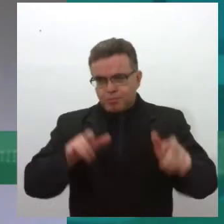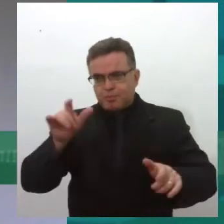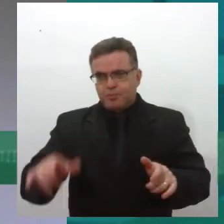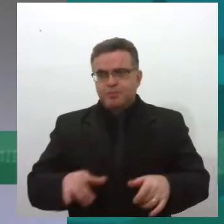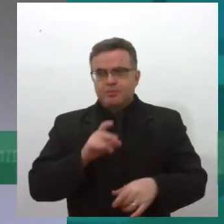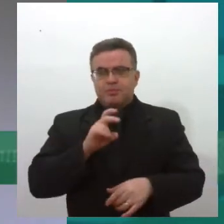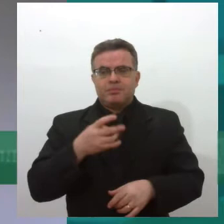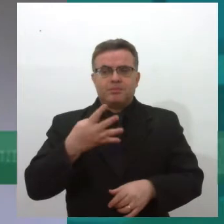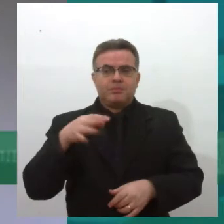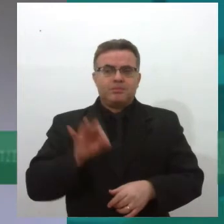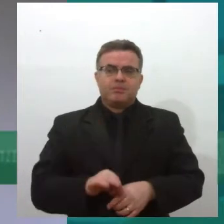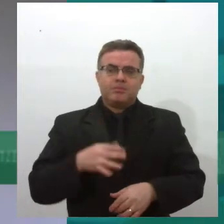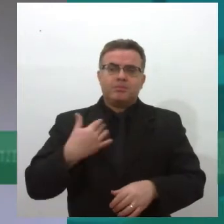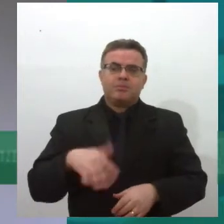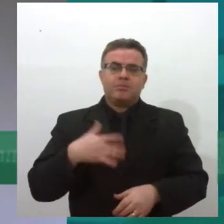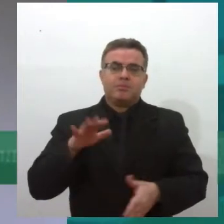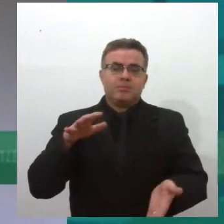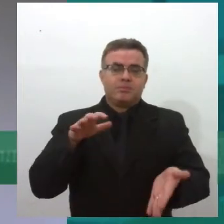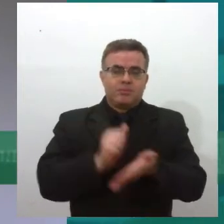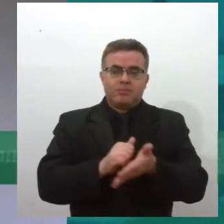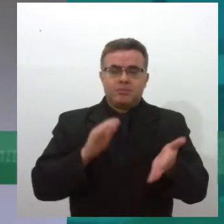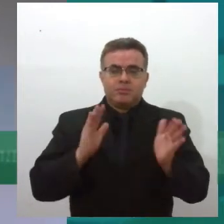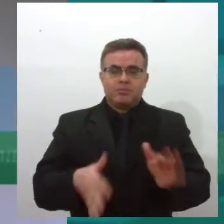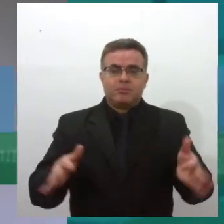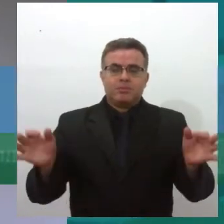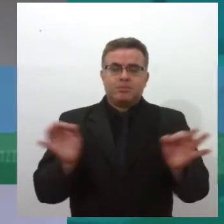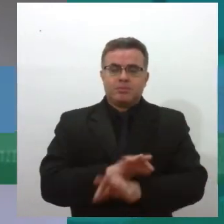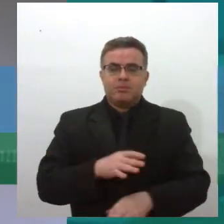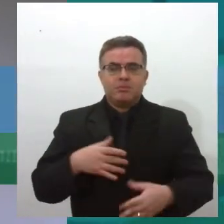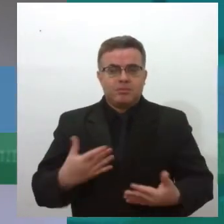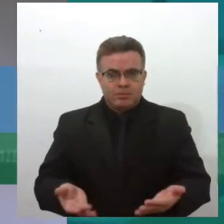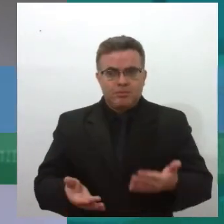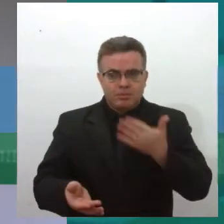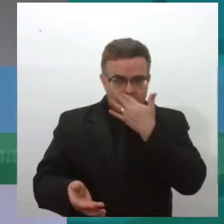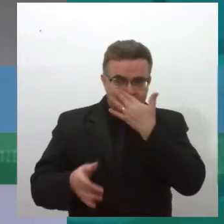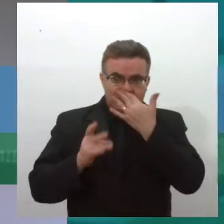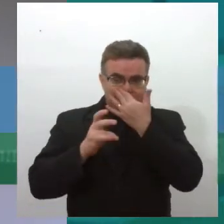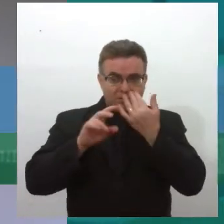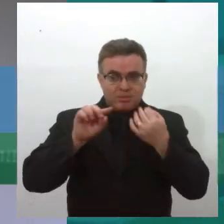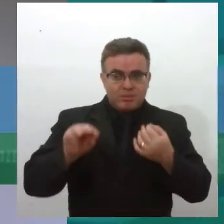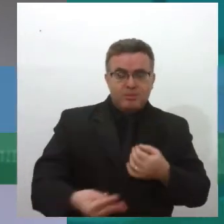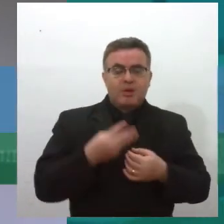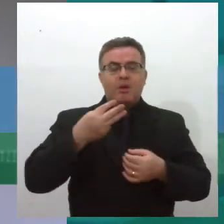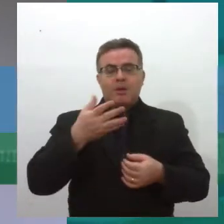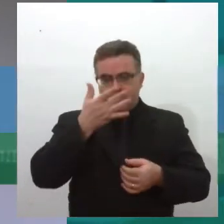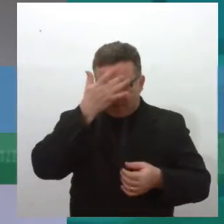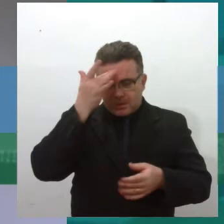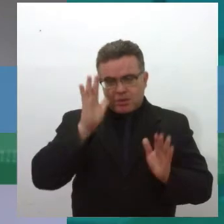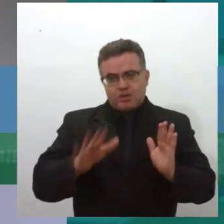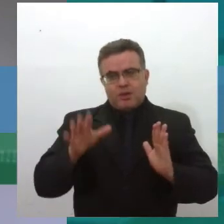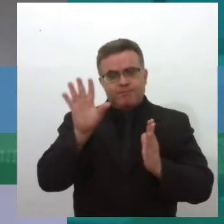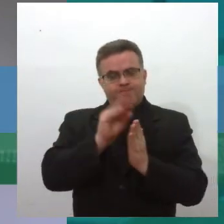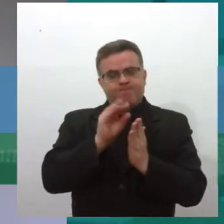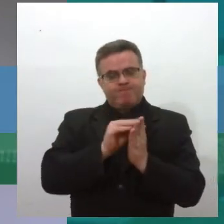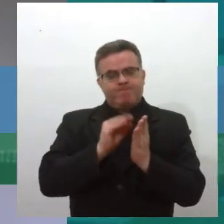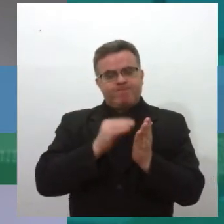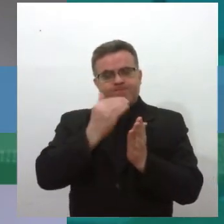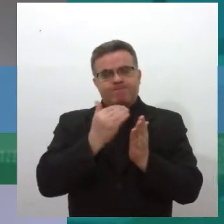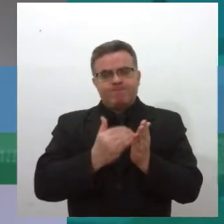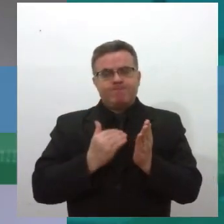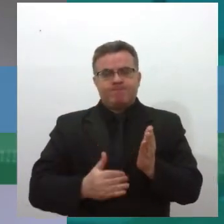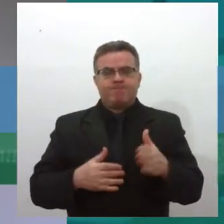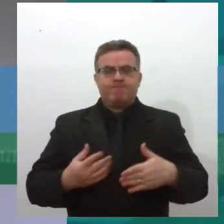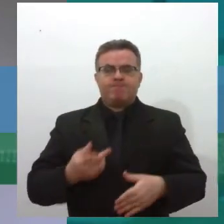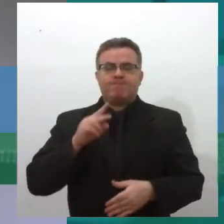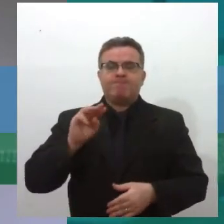54% dos cadastrados da BTX, nós temos a BTX hoje que tem 5 mil pessoas, né? Nós estamos falando que só na BTX tem